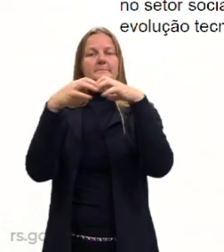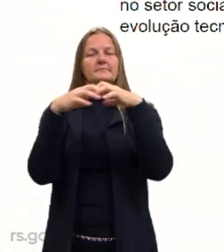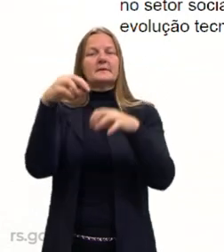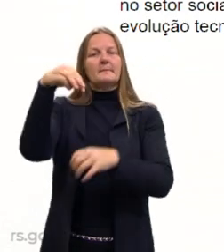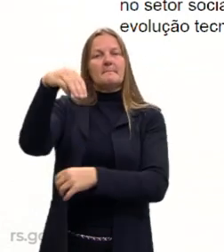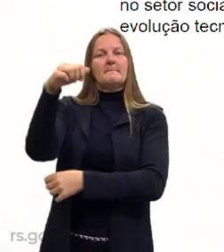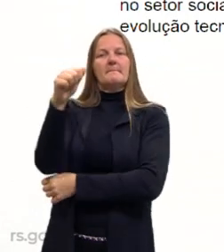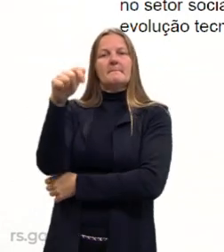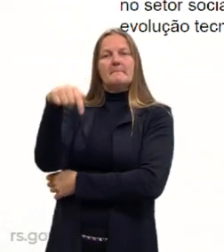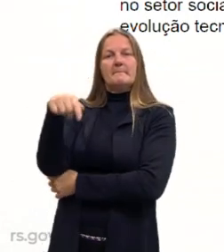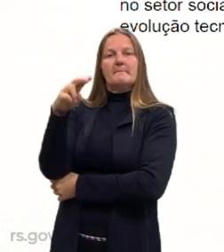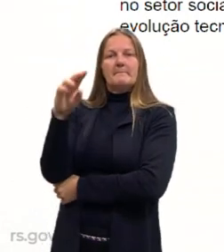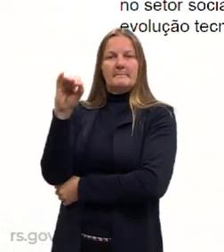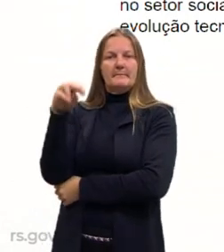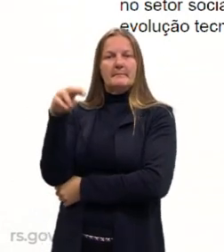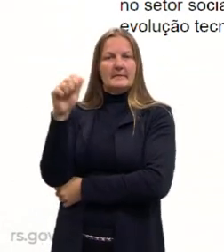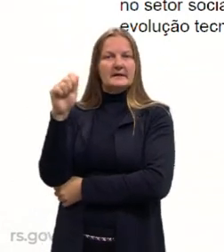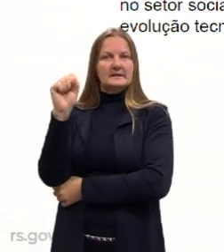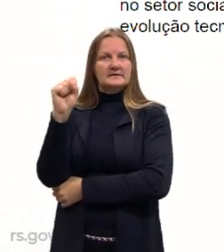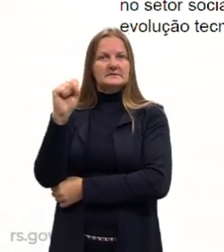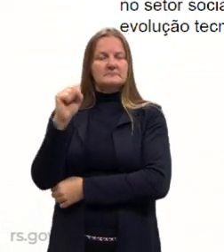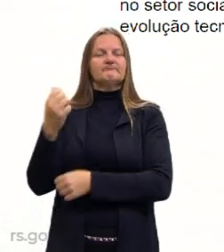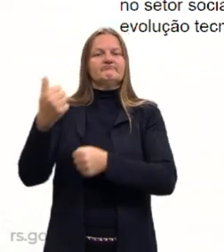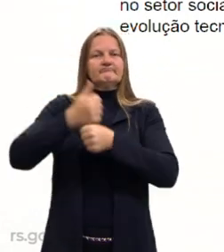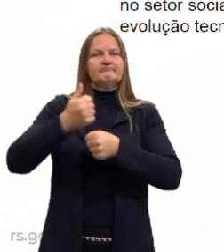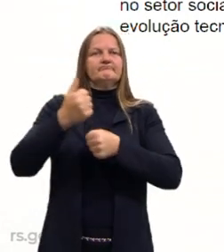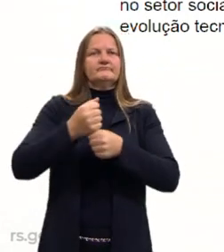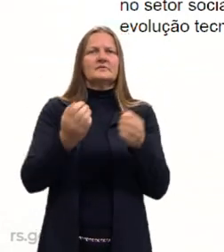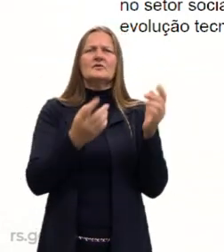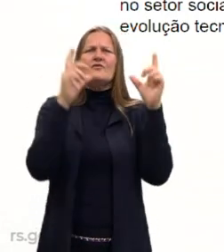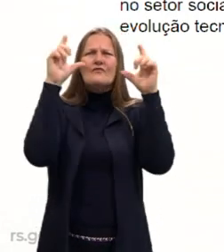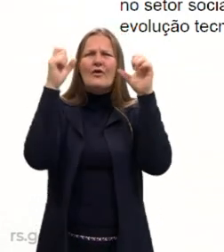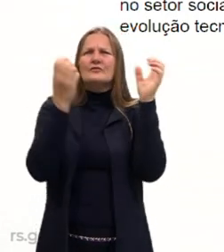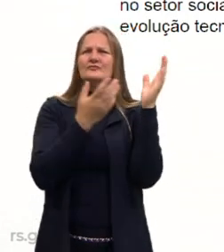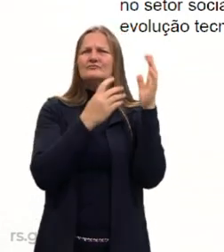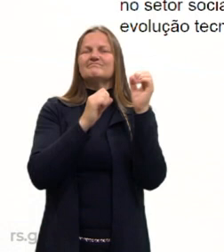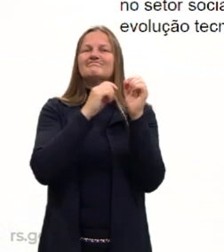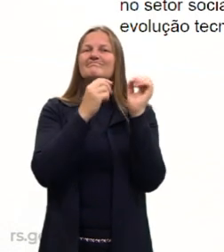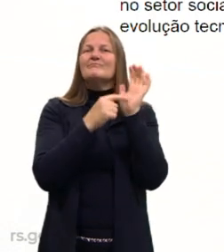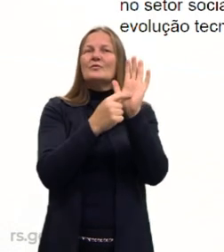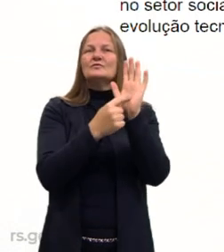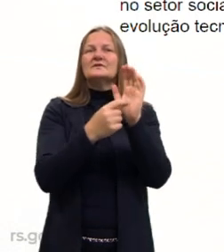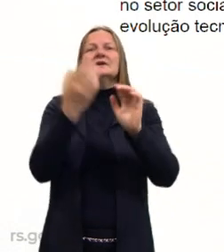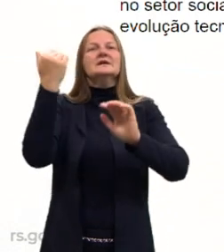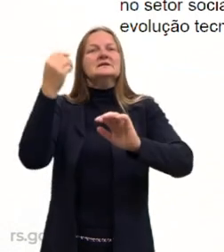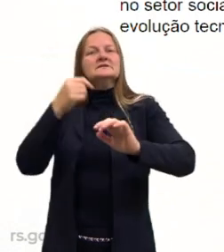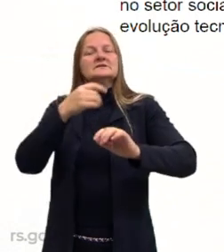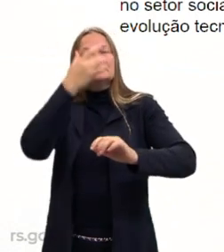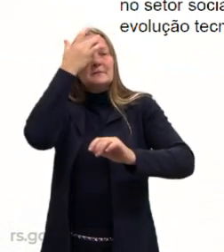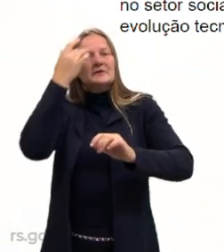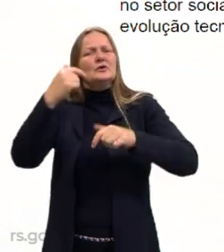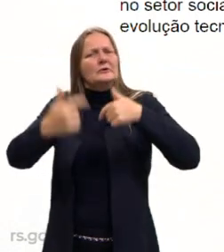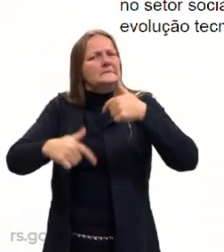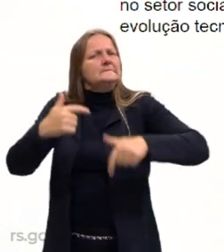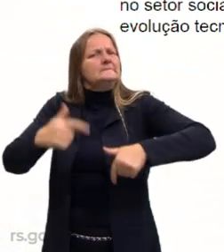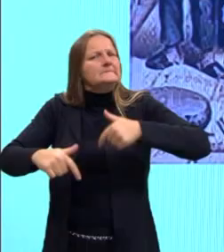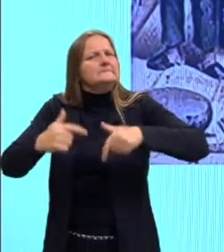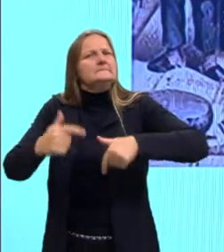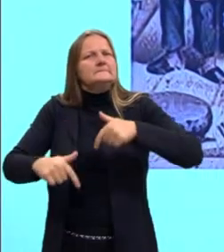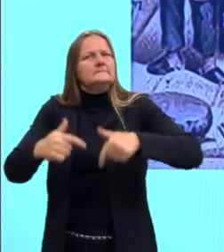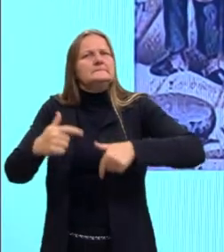máquina, tá? E eu trago exatamente essa imagem aqui em cima, vai mostrar isso, né? Antes, então, eram os homens aqui